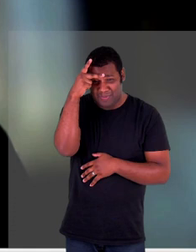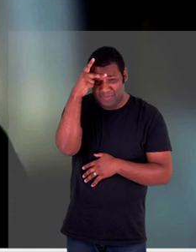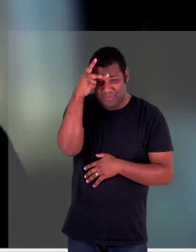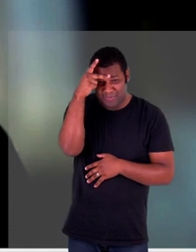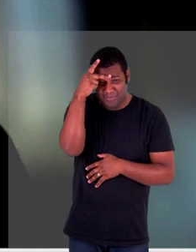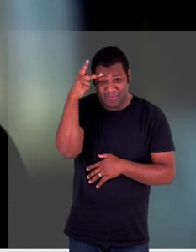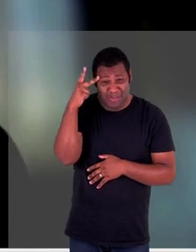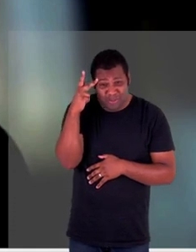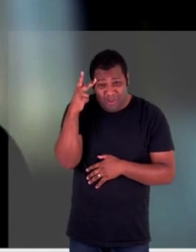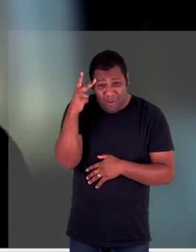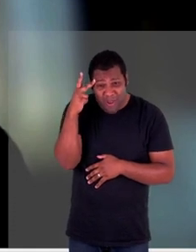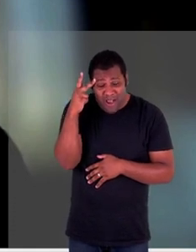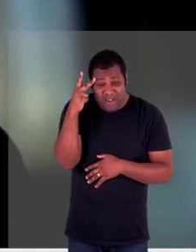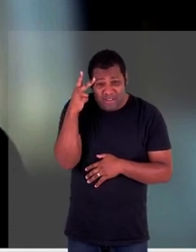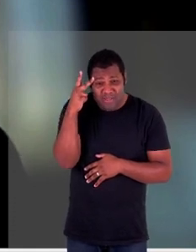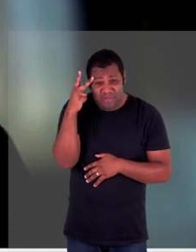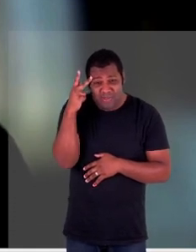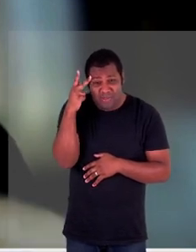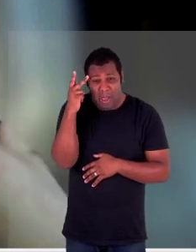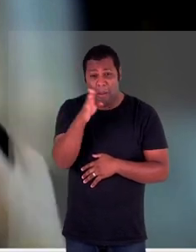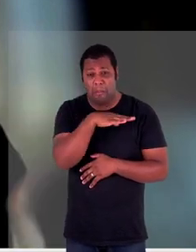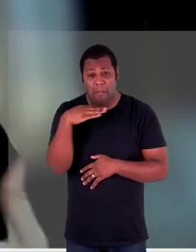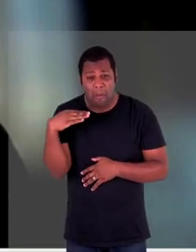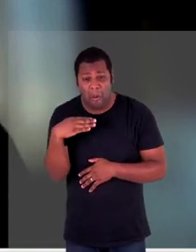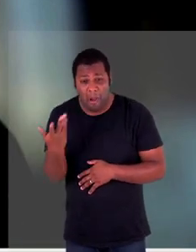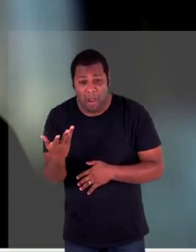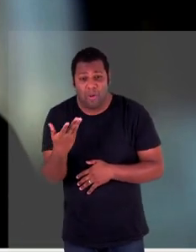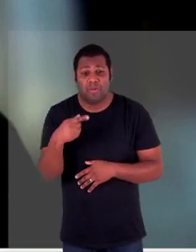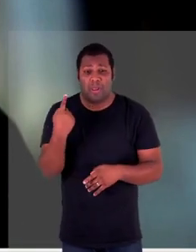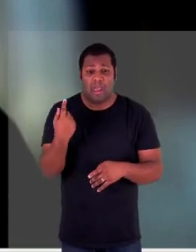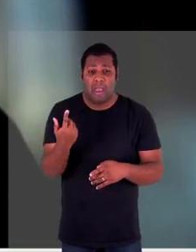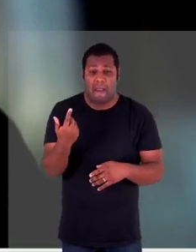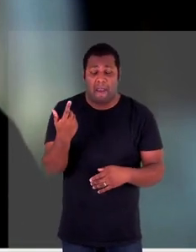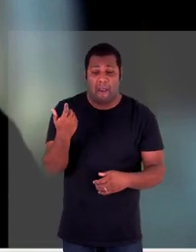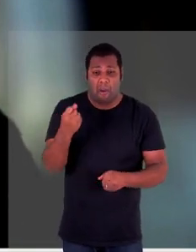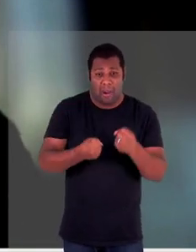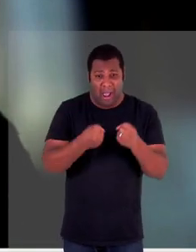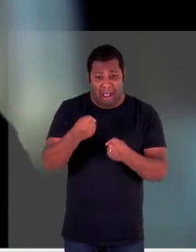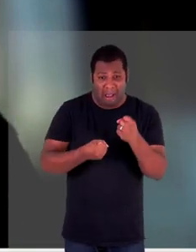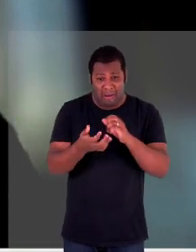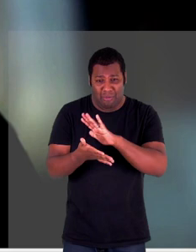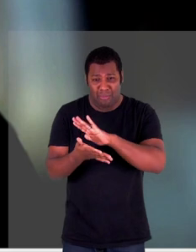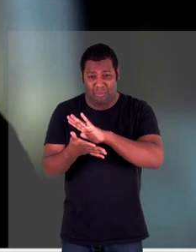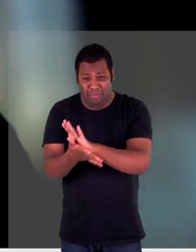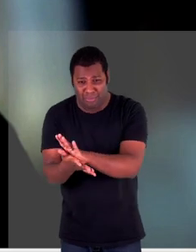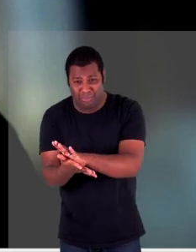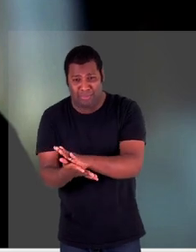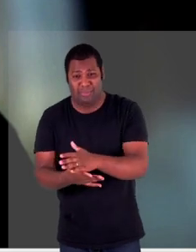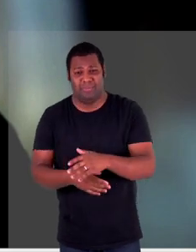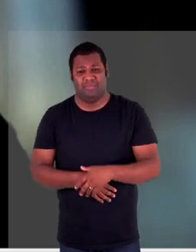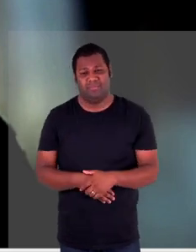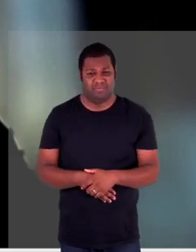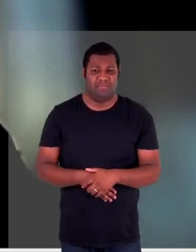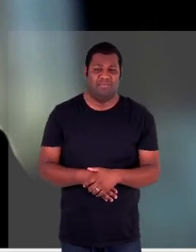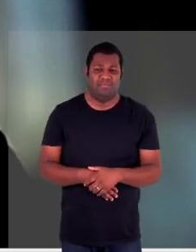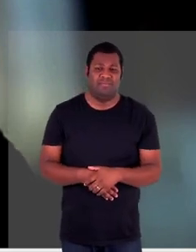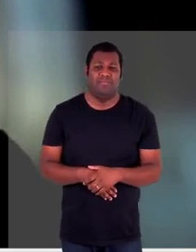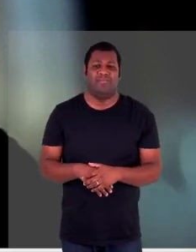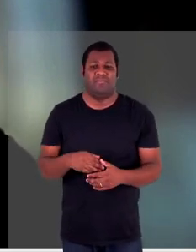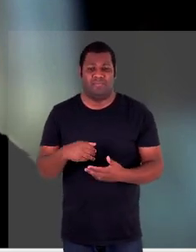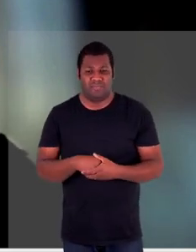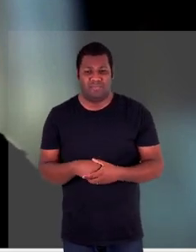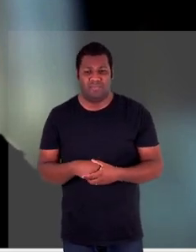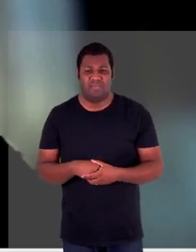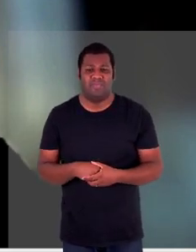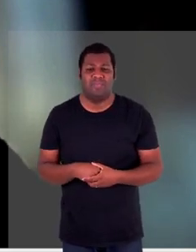que foram esmagados pelos tanques até que a gente chegou em Buxa e trabalhou ali na exumação e com os promotores